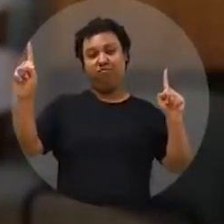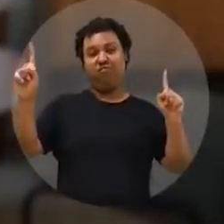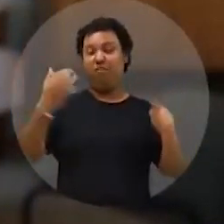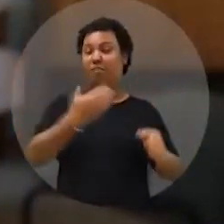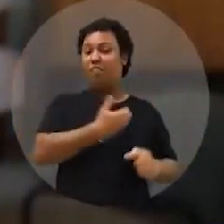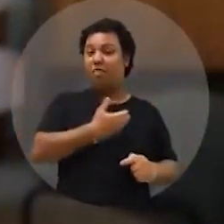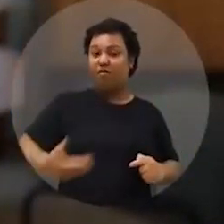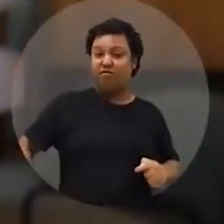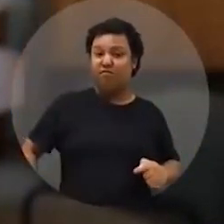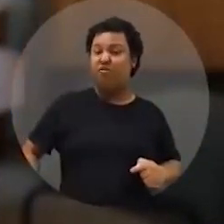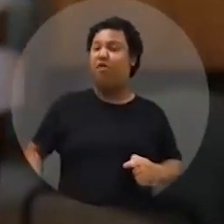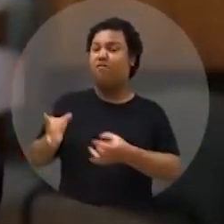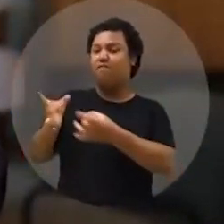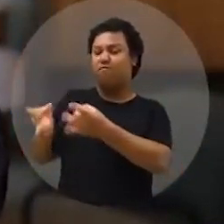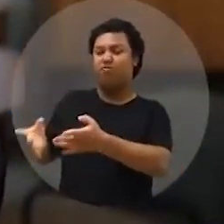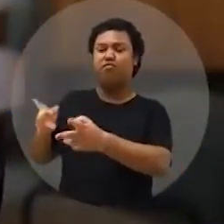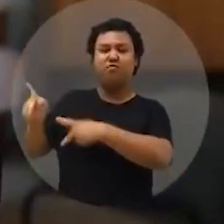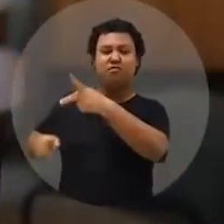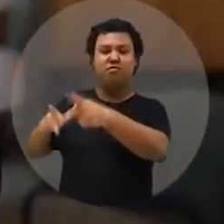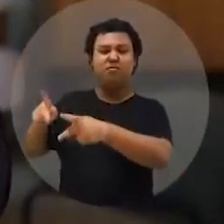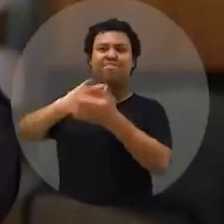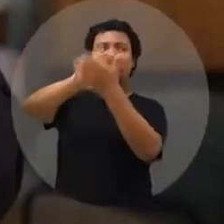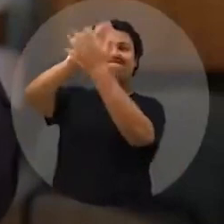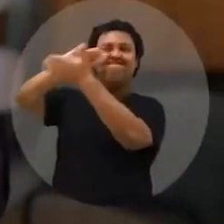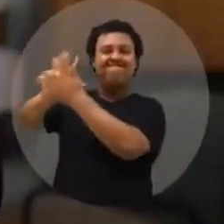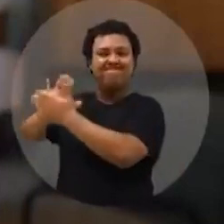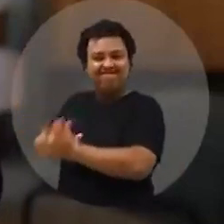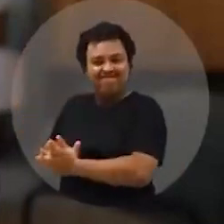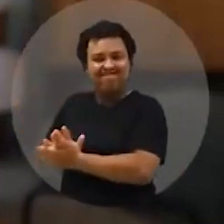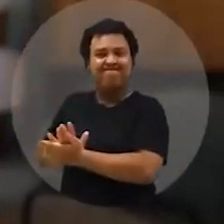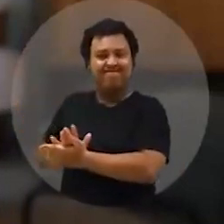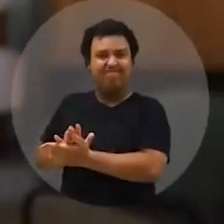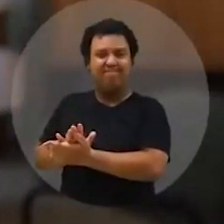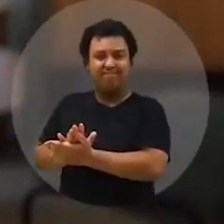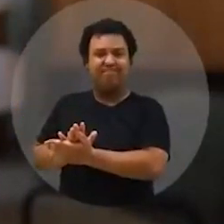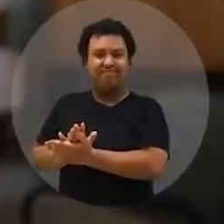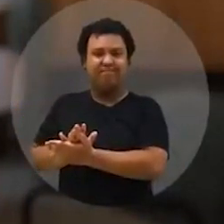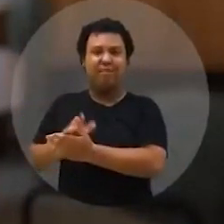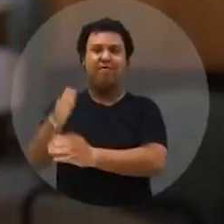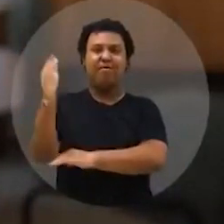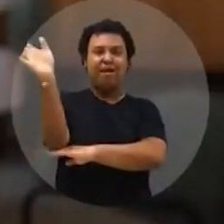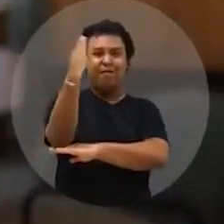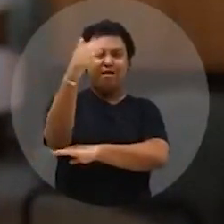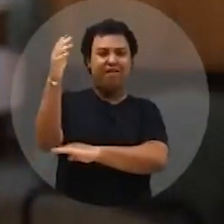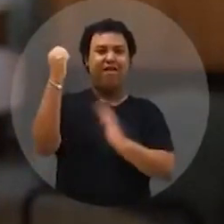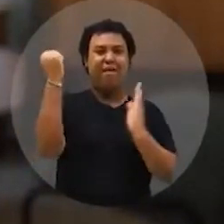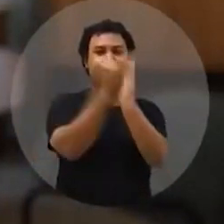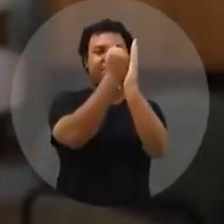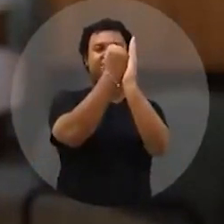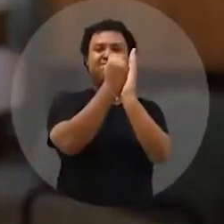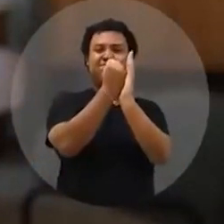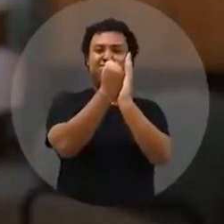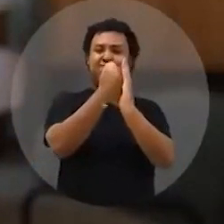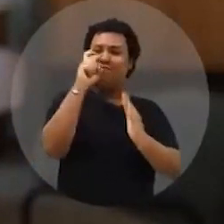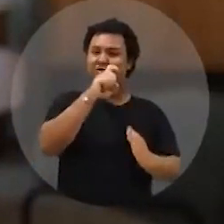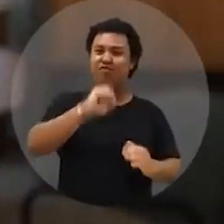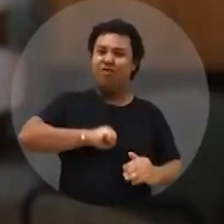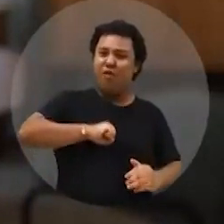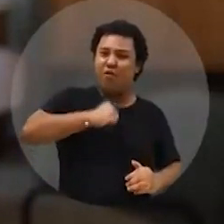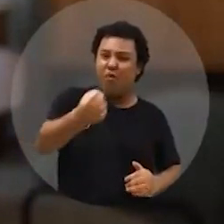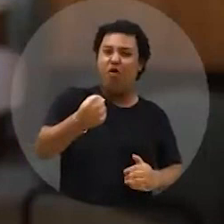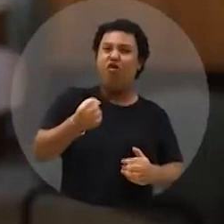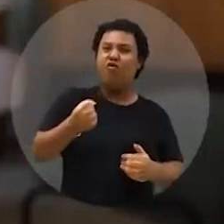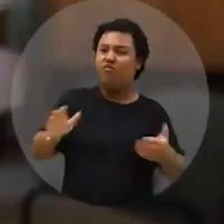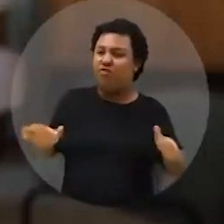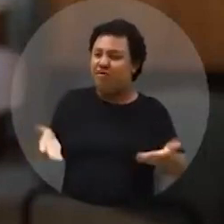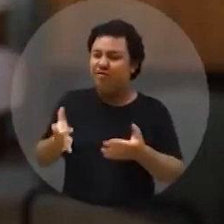hoje. Entre o governo abandonou o povo e vem destruindo o país. Eles usam nossa bandeira para mentir, pregar